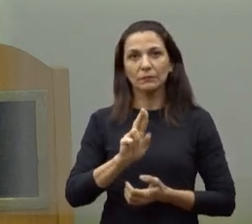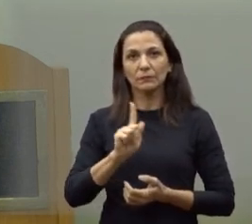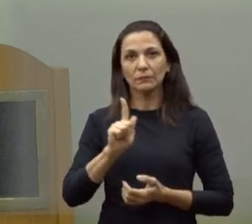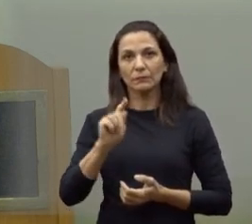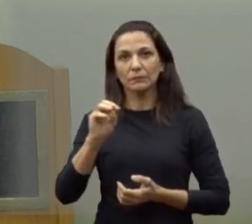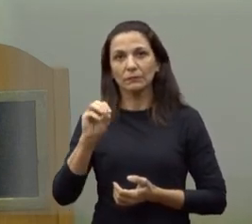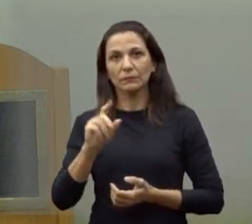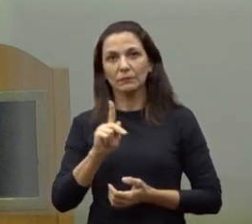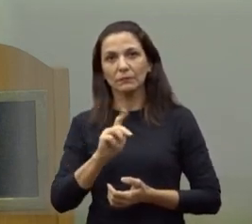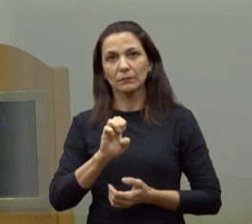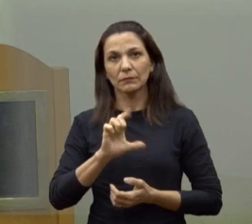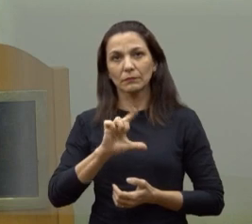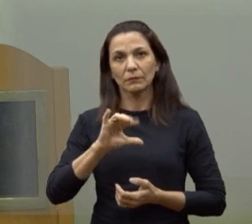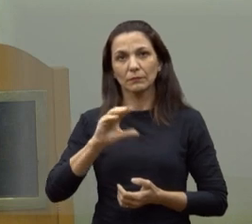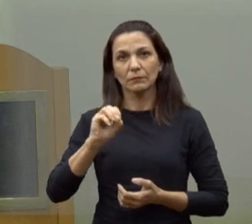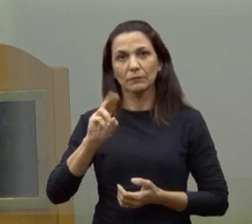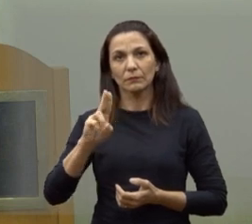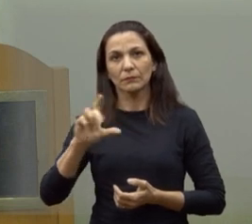prestativo.